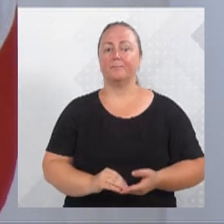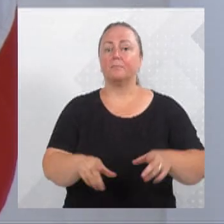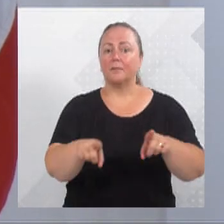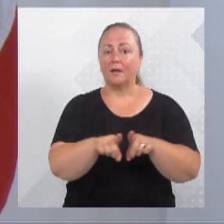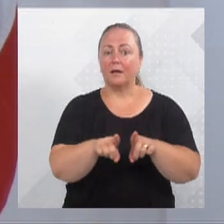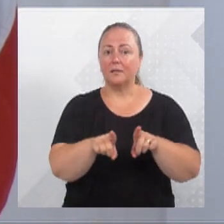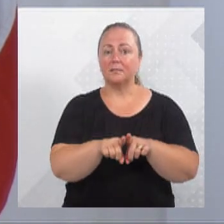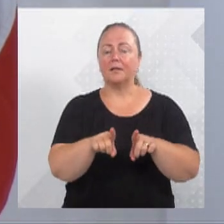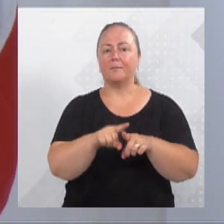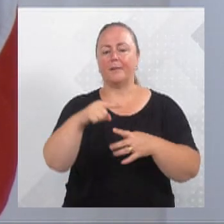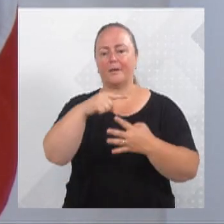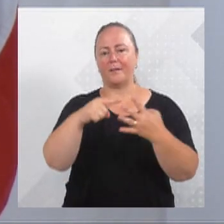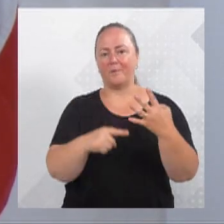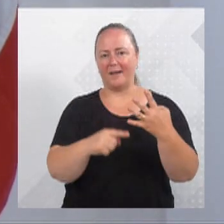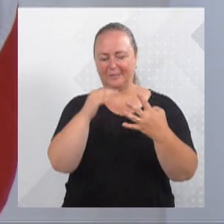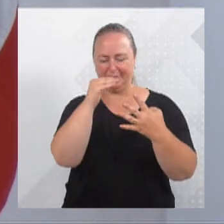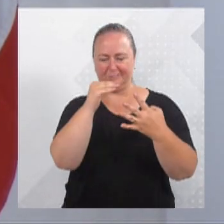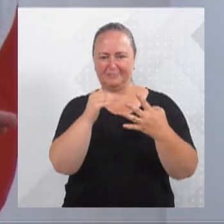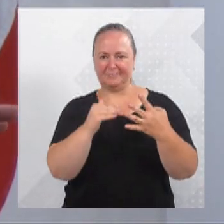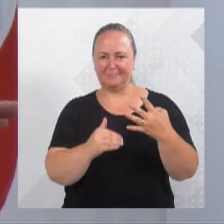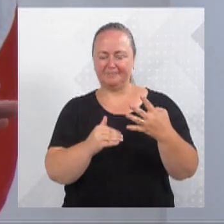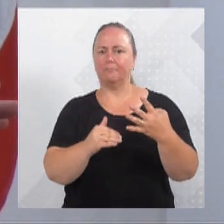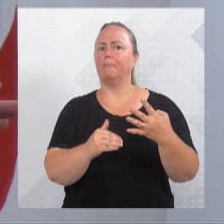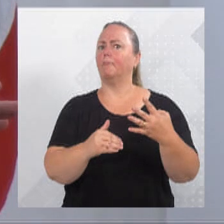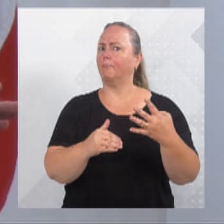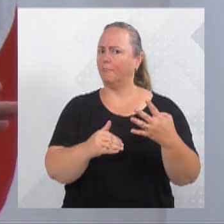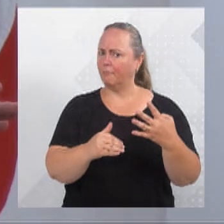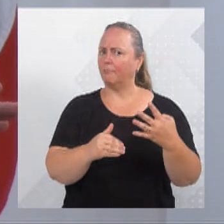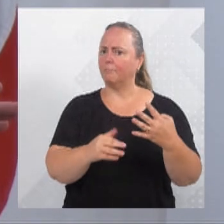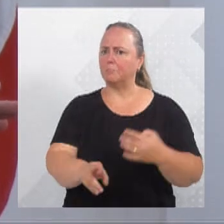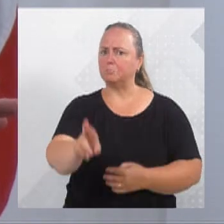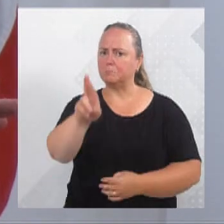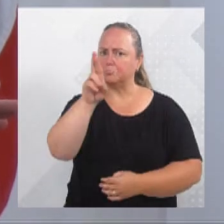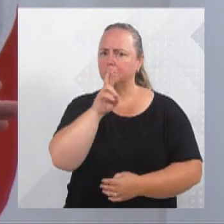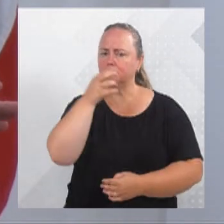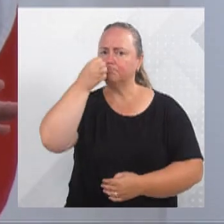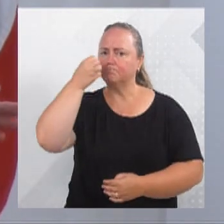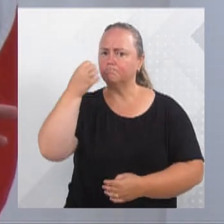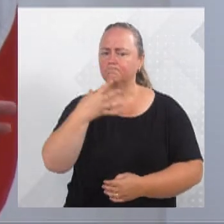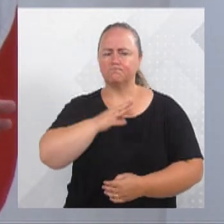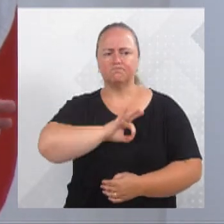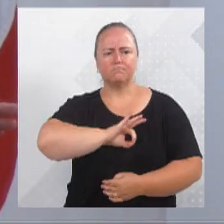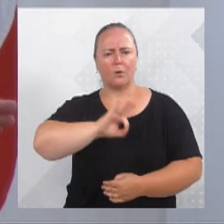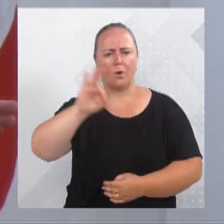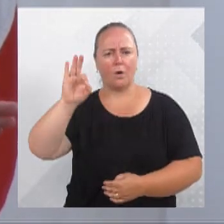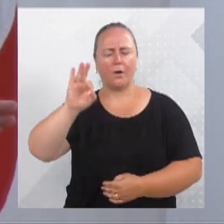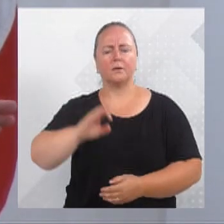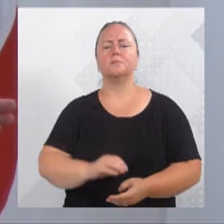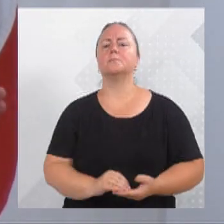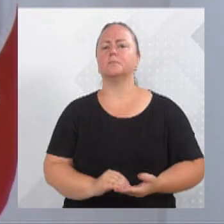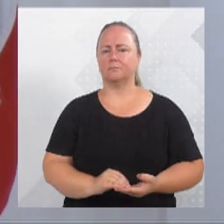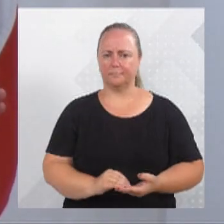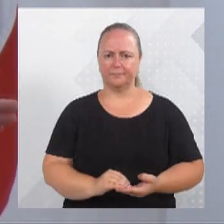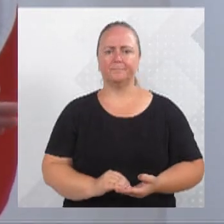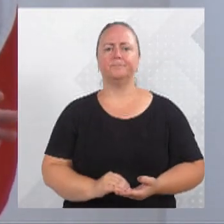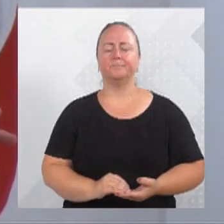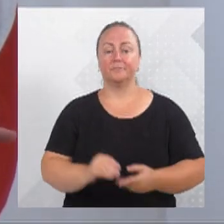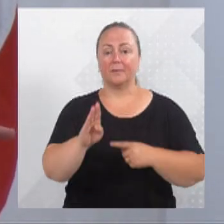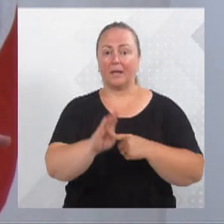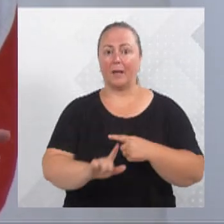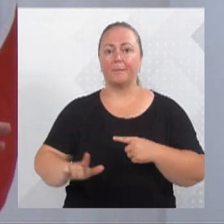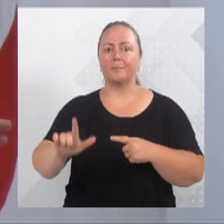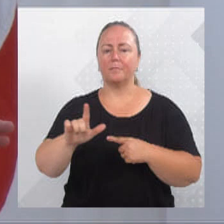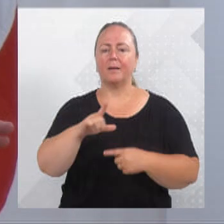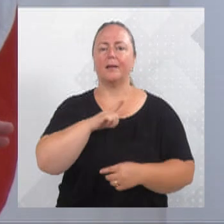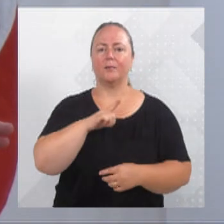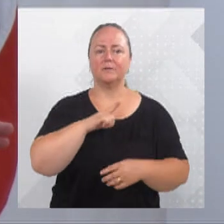de mencionar os quatro na sequência, um resultado fantástico, não delegada Juliana? O resultado de que a cidade Blumenau, que é a cidade com